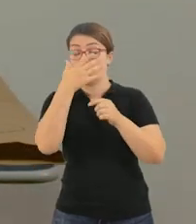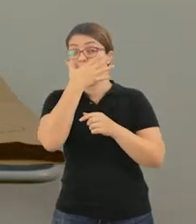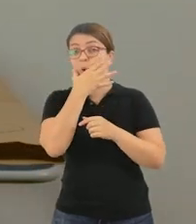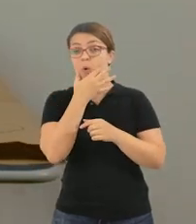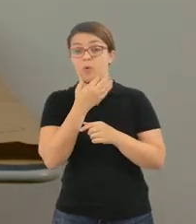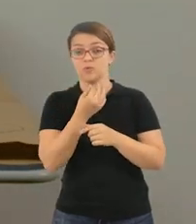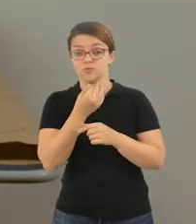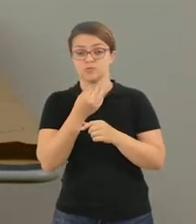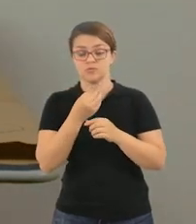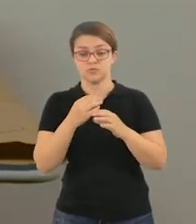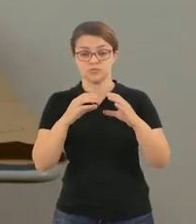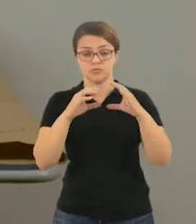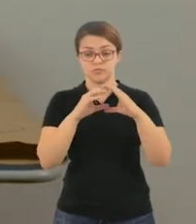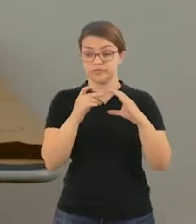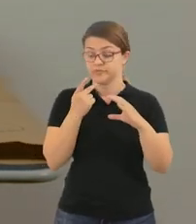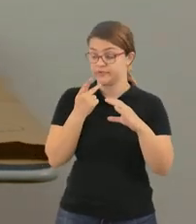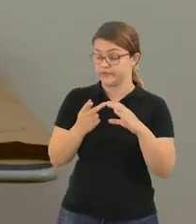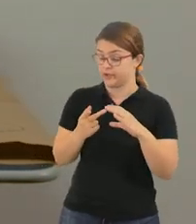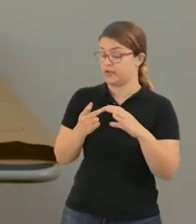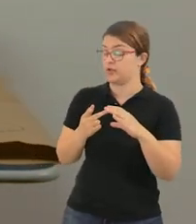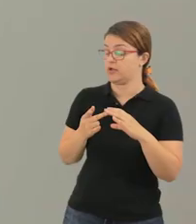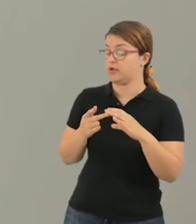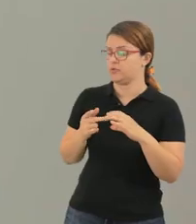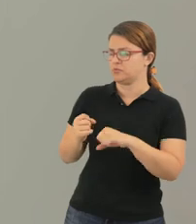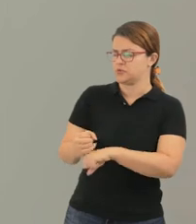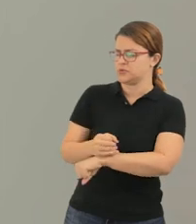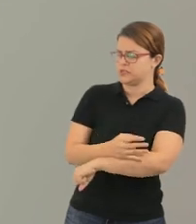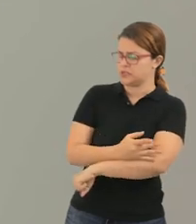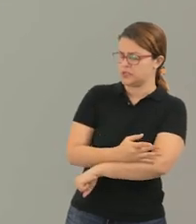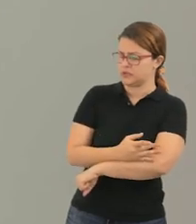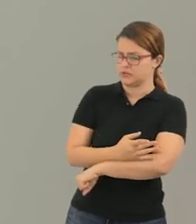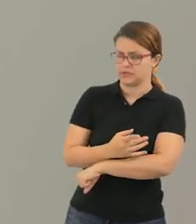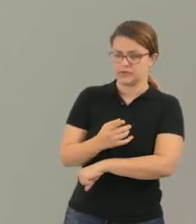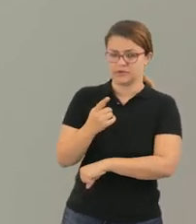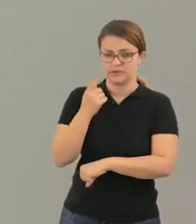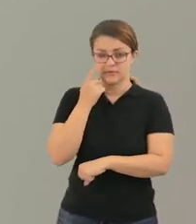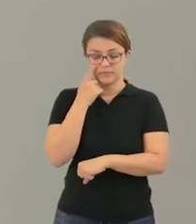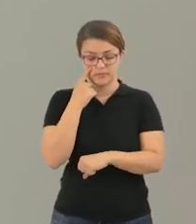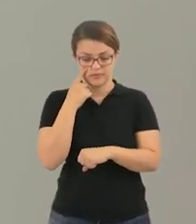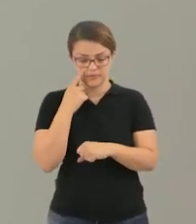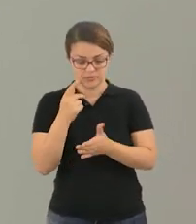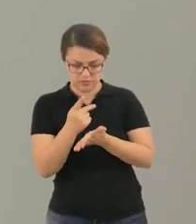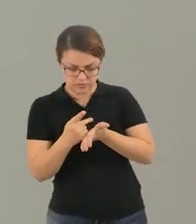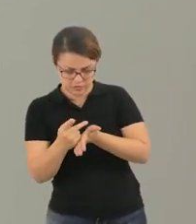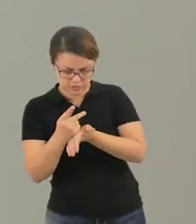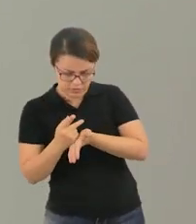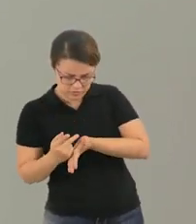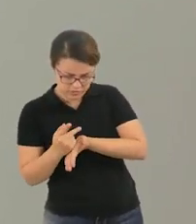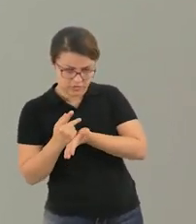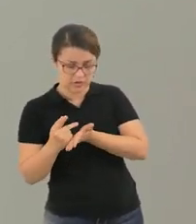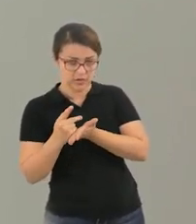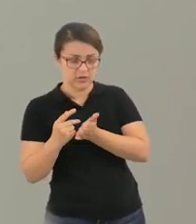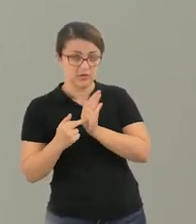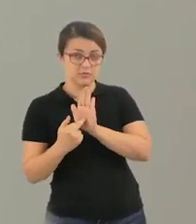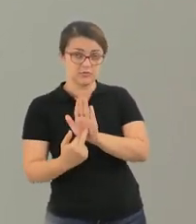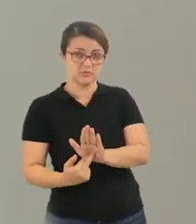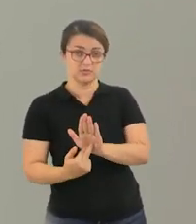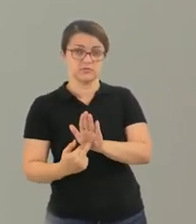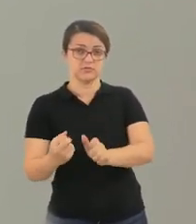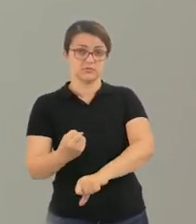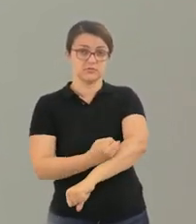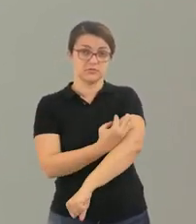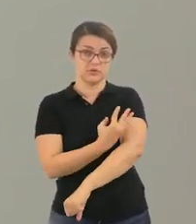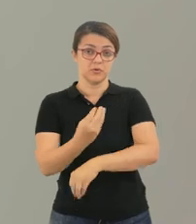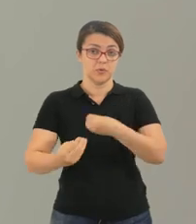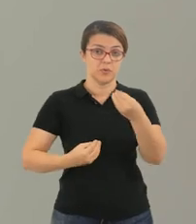adulto fala de algumas emoções para que a criança, por meio do desenho no círculo, represente as